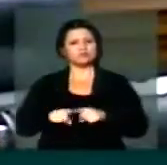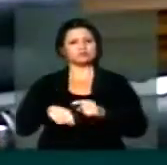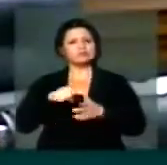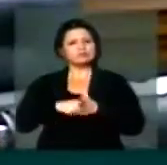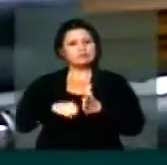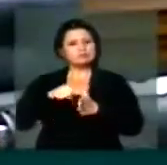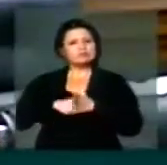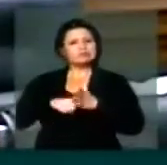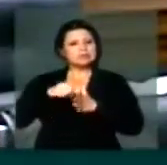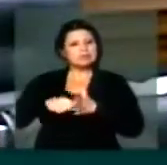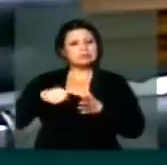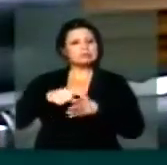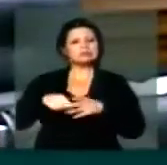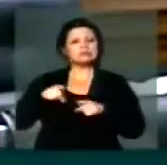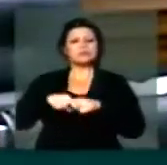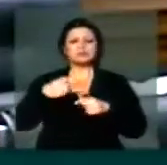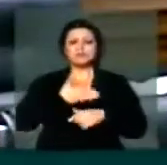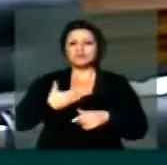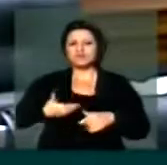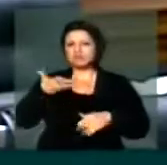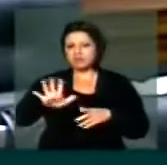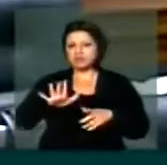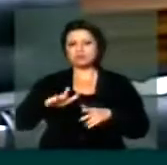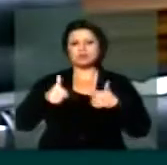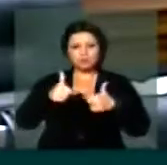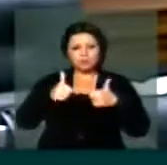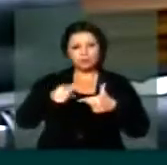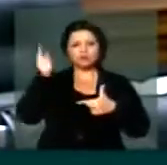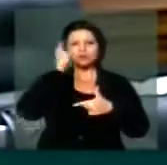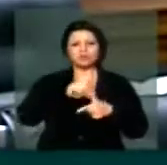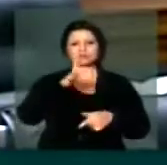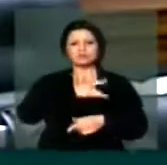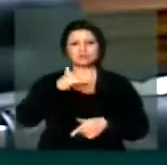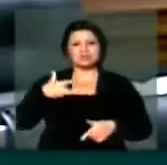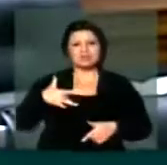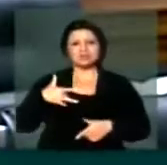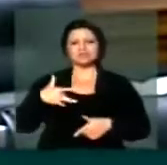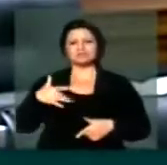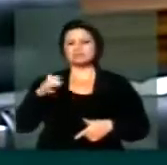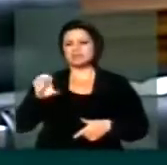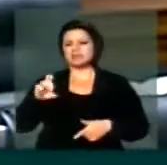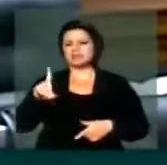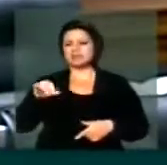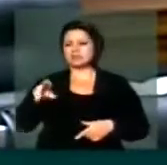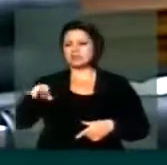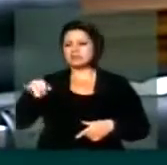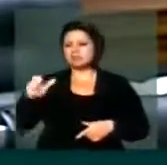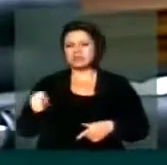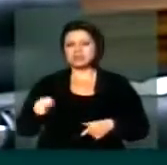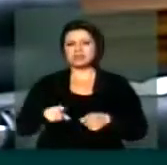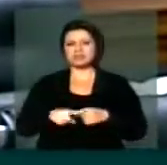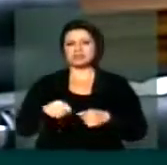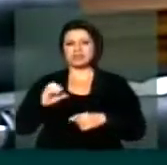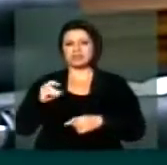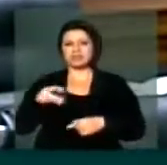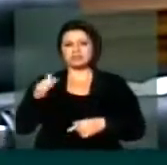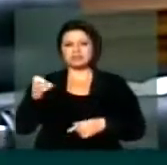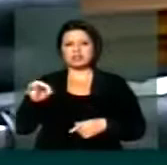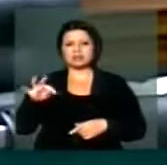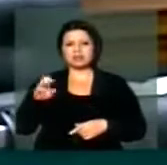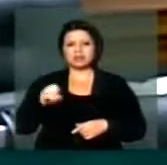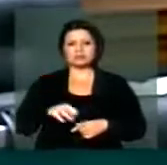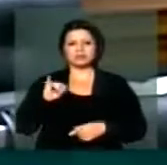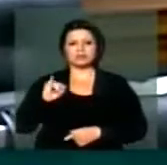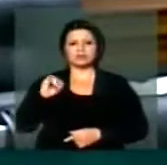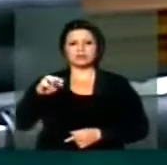a resistência do governo, e aqui pautou. Matéria como os agentes de saúde, de endemias, vamos votar o orçamento positivo, que